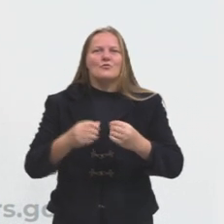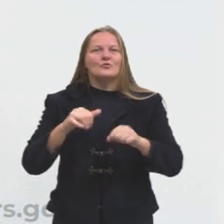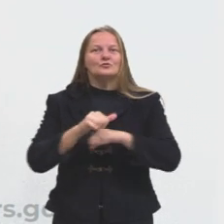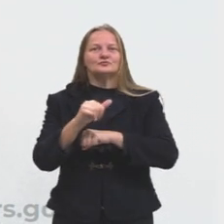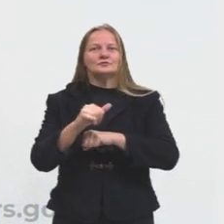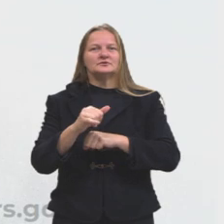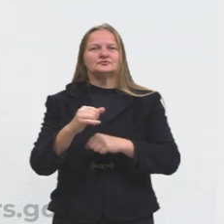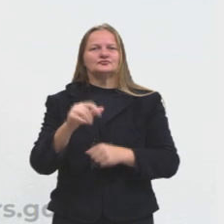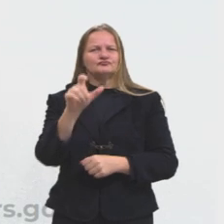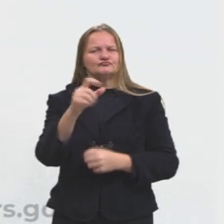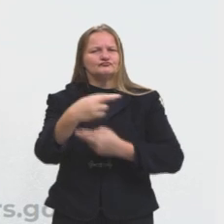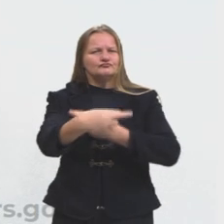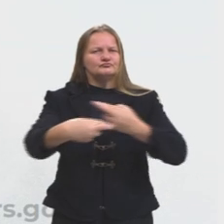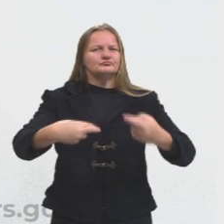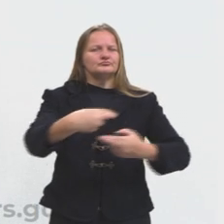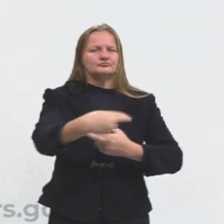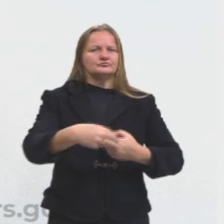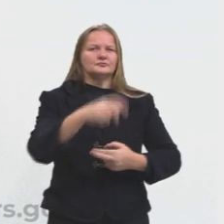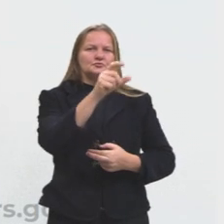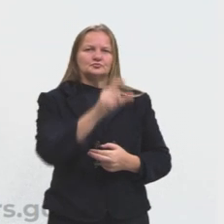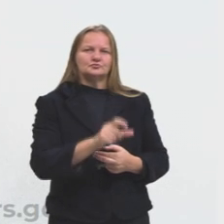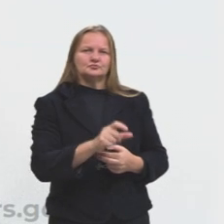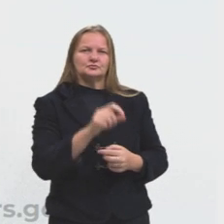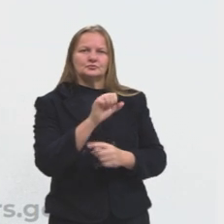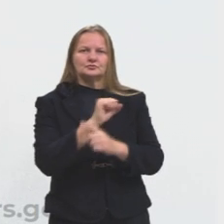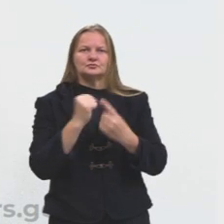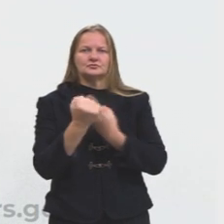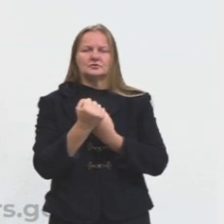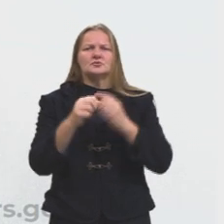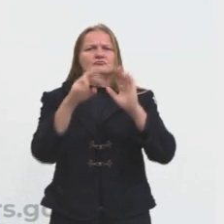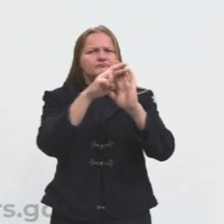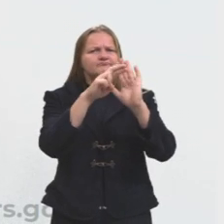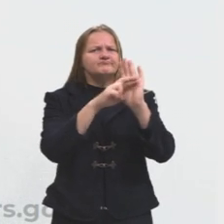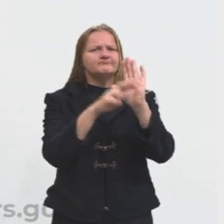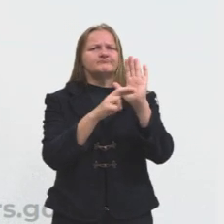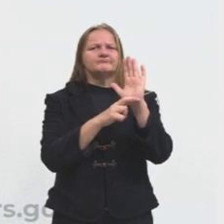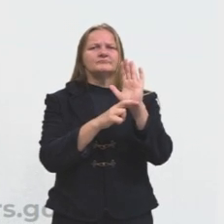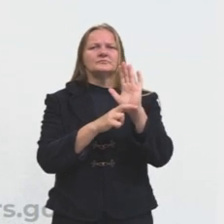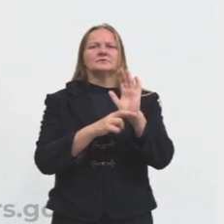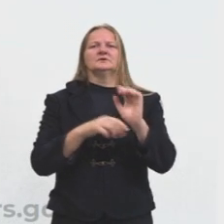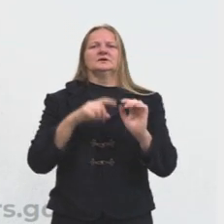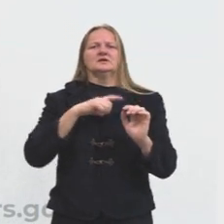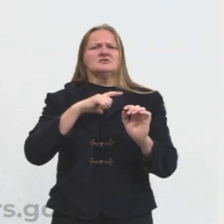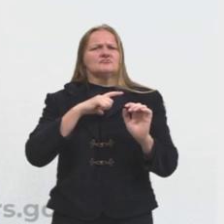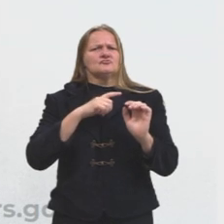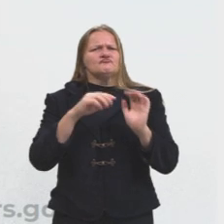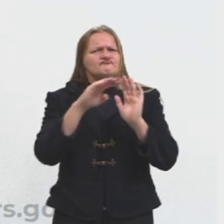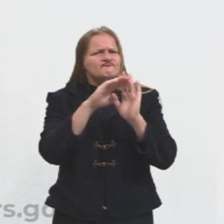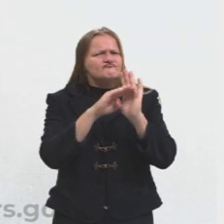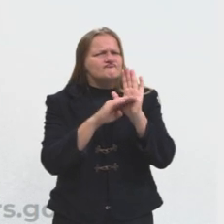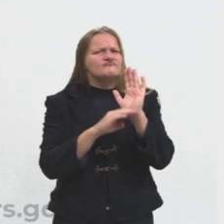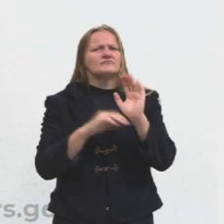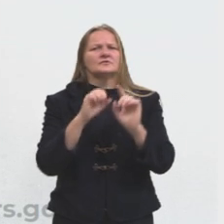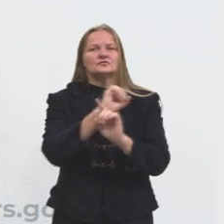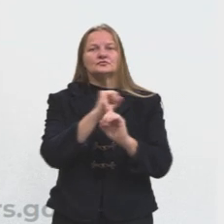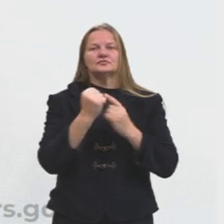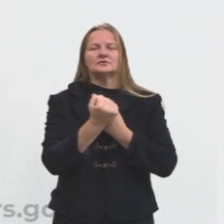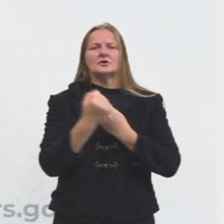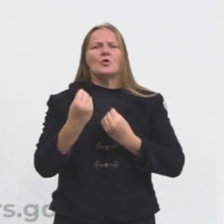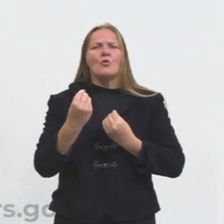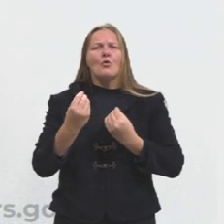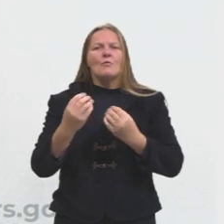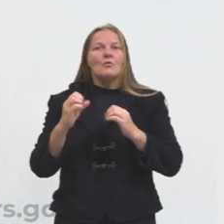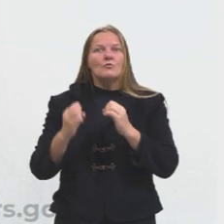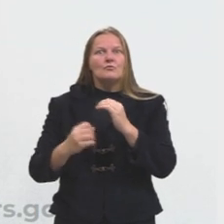indivíduo e sociedade diante das regras e normas sociais? Como podemos desenvolver o nosso poder